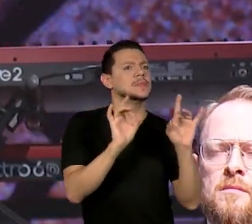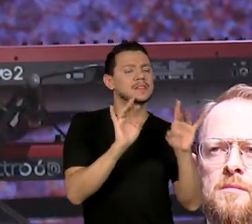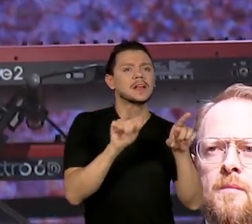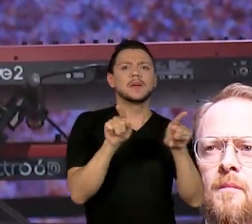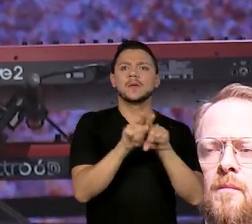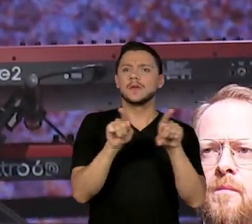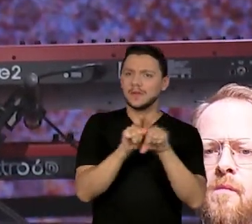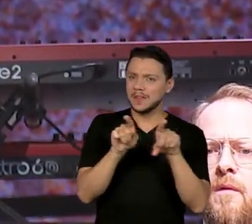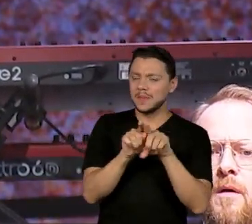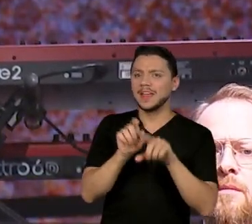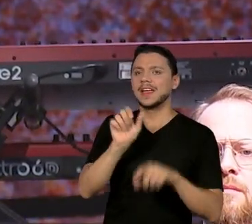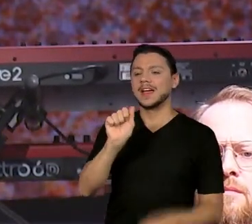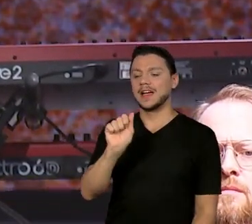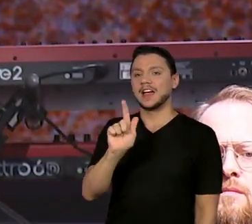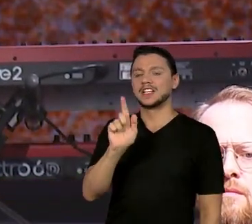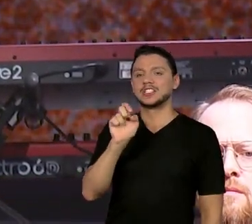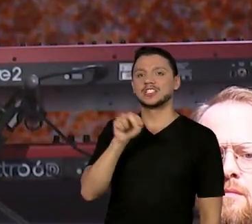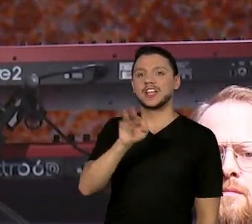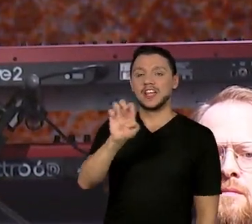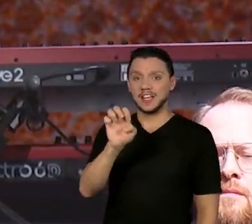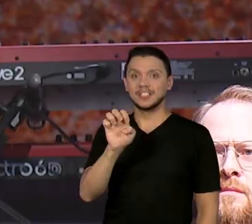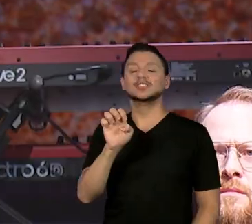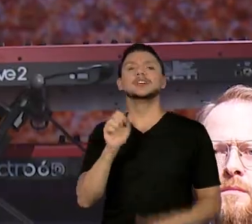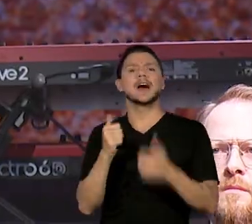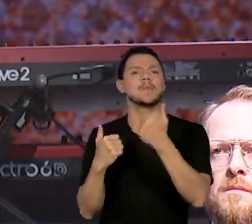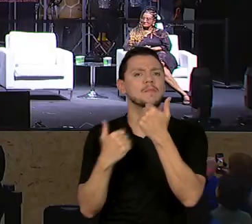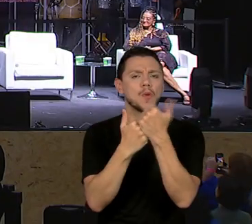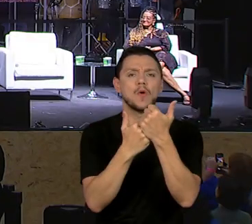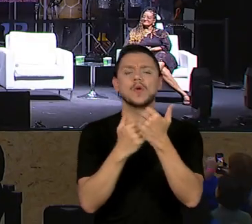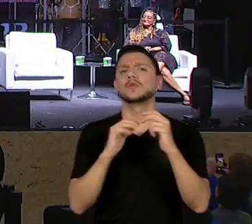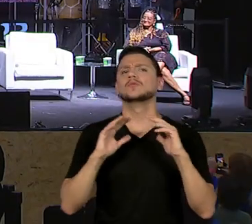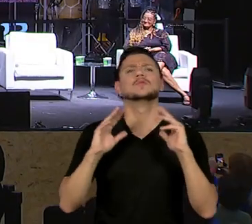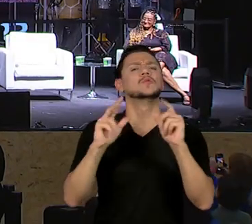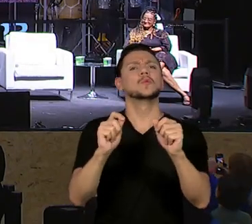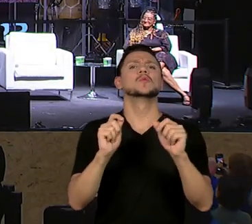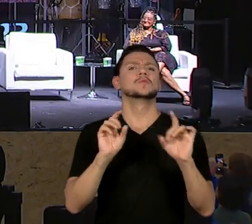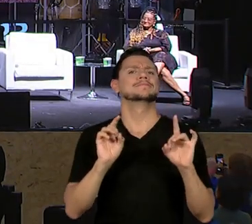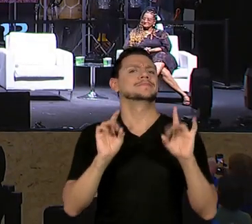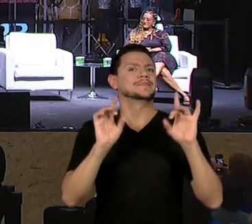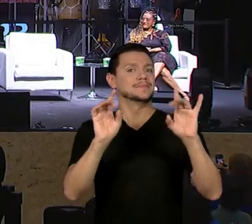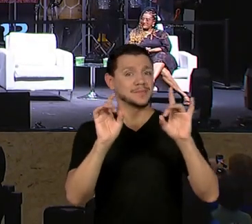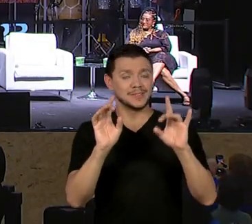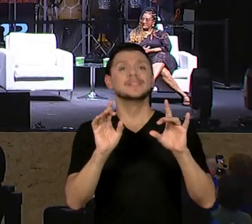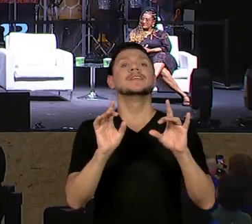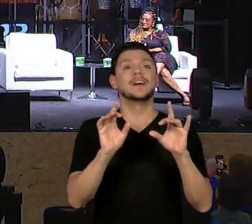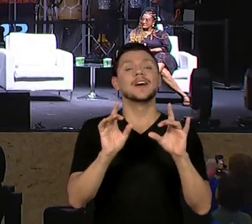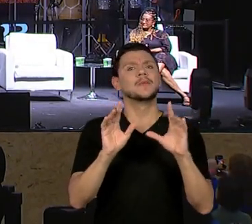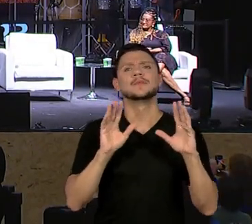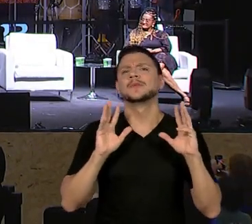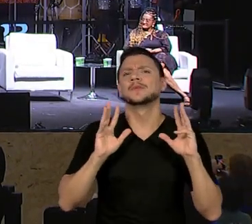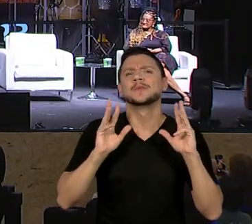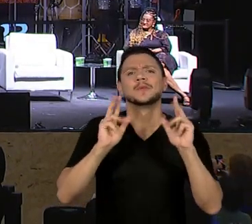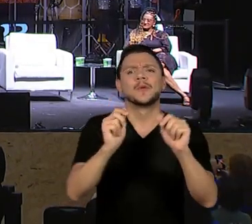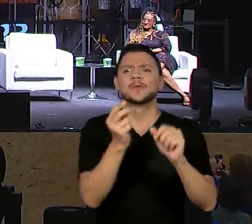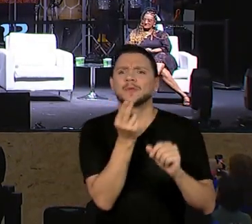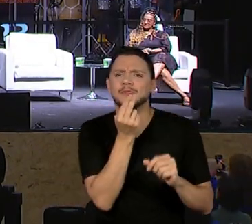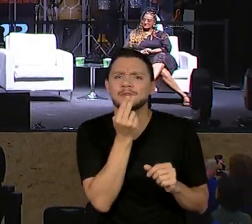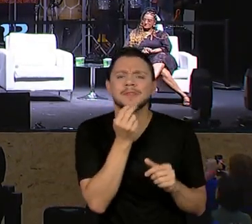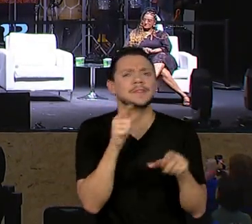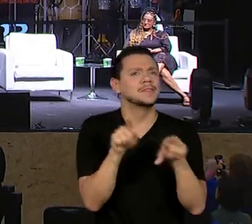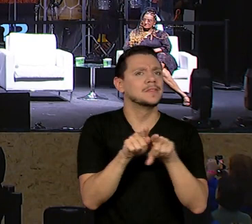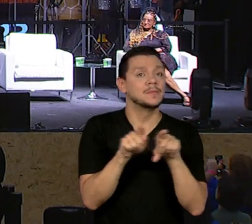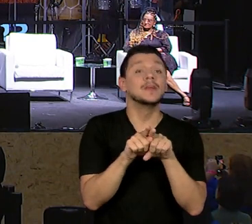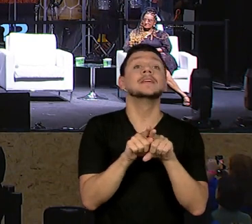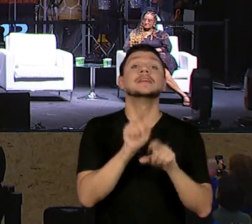emérito, e as nutricionistas eméritas. Enfim, a todos aqueles que vão receber essa